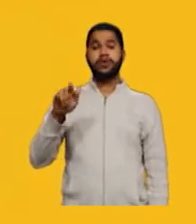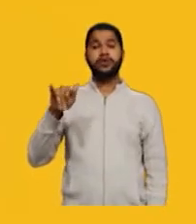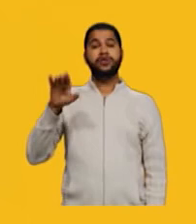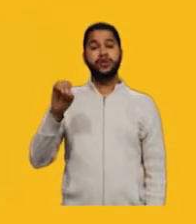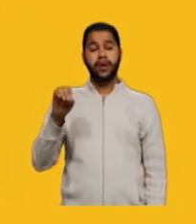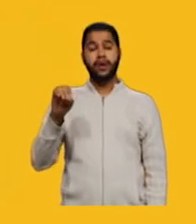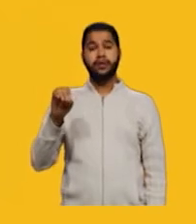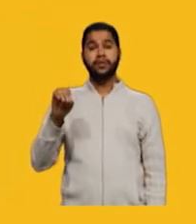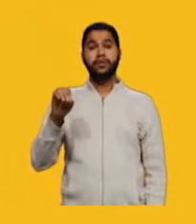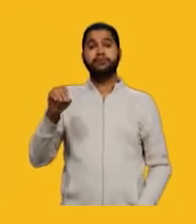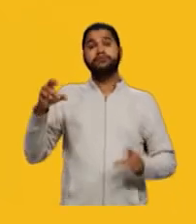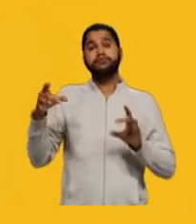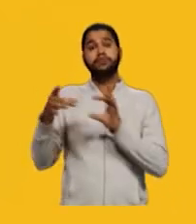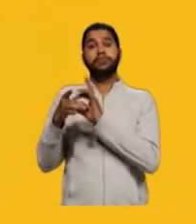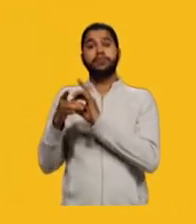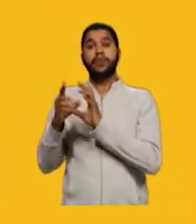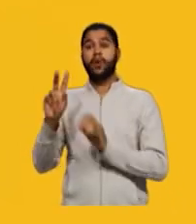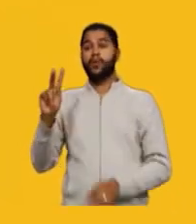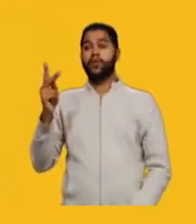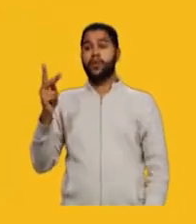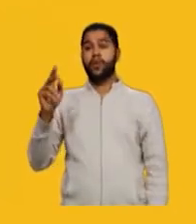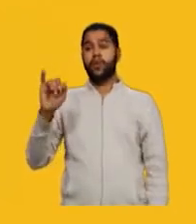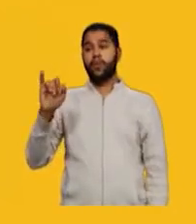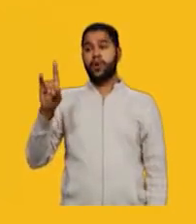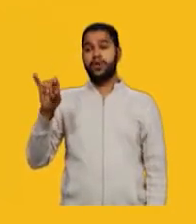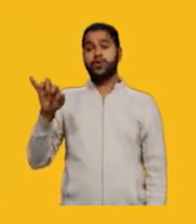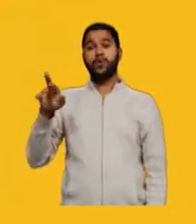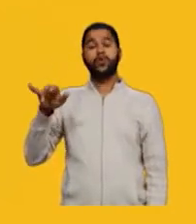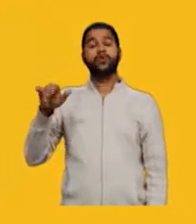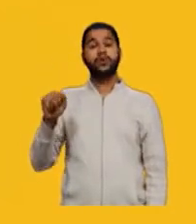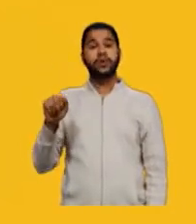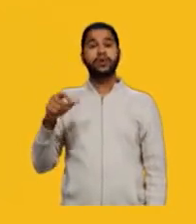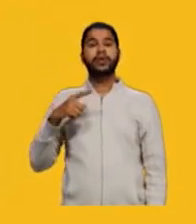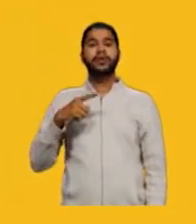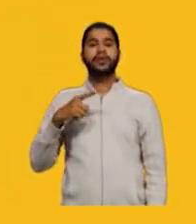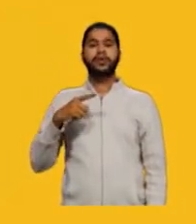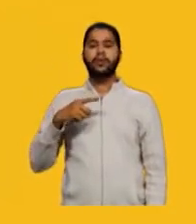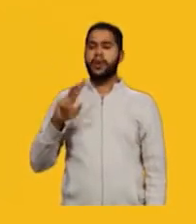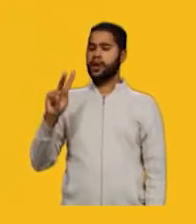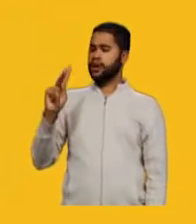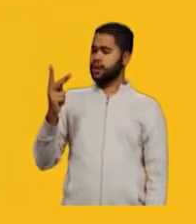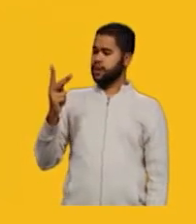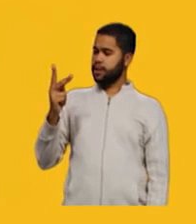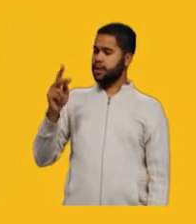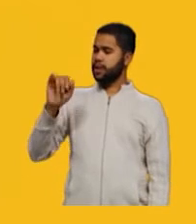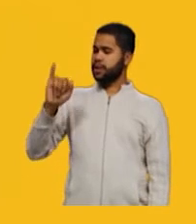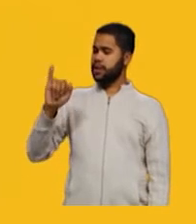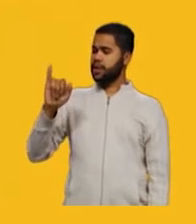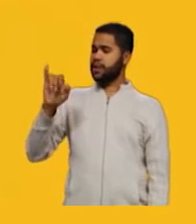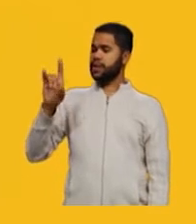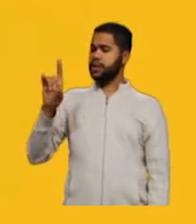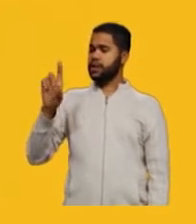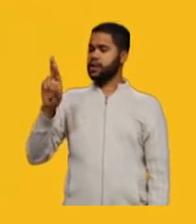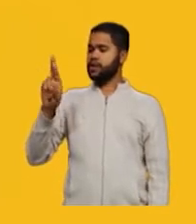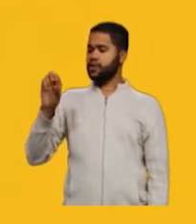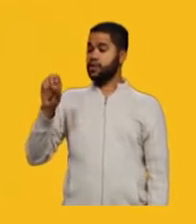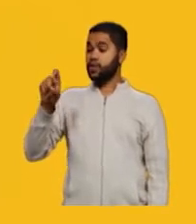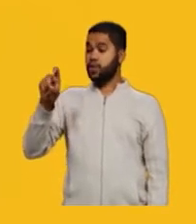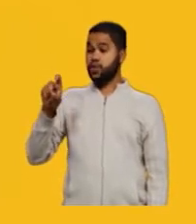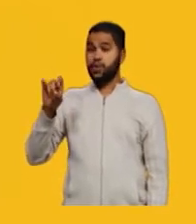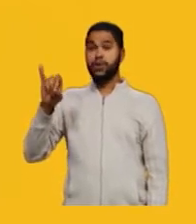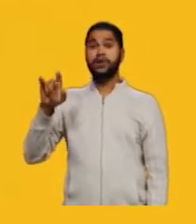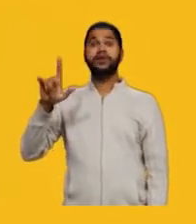esse oxigênio está ligado a um hidrogênio. Então, eu tenho uma hidroxila. OH, nós chamamos esse grupo de